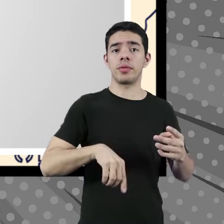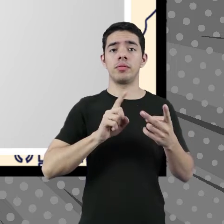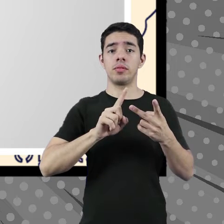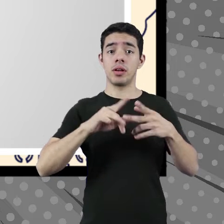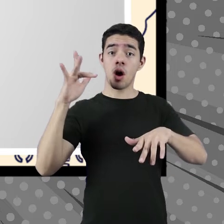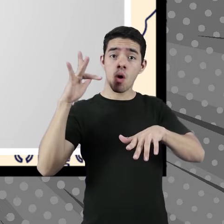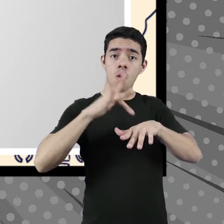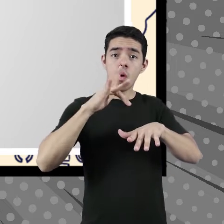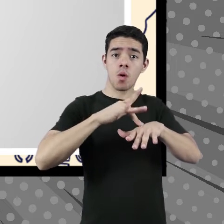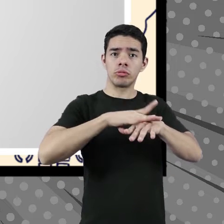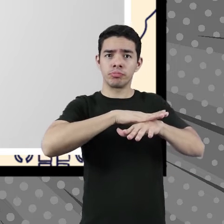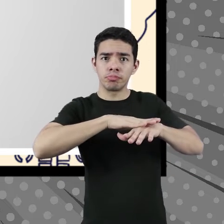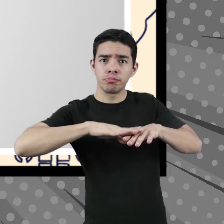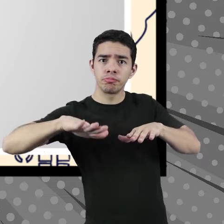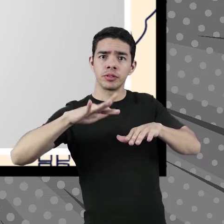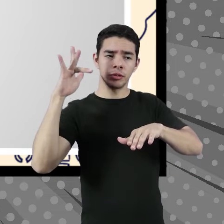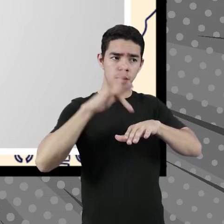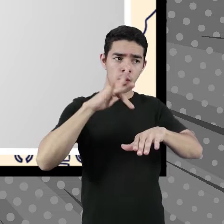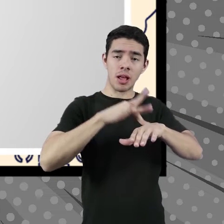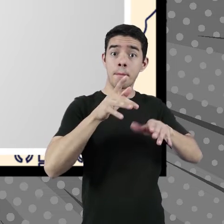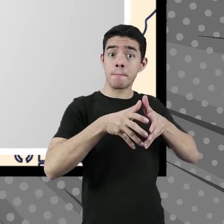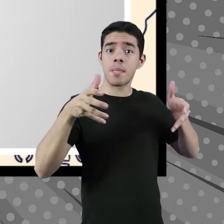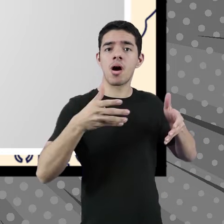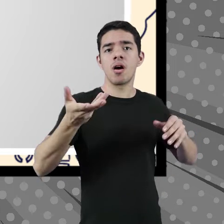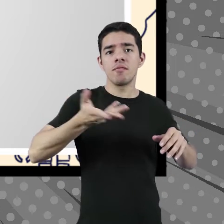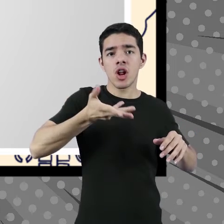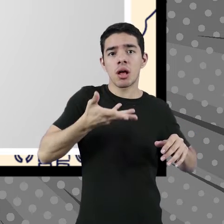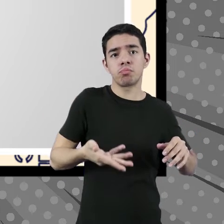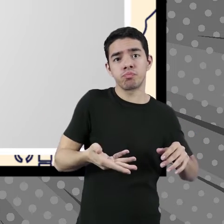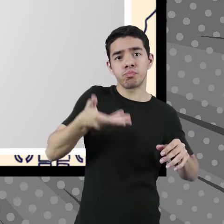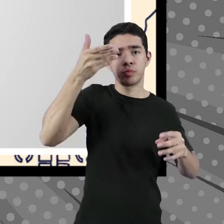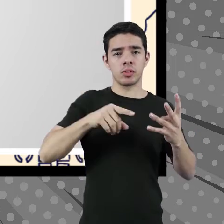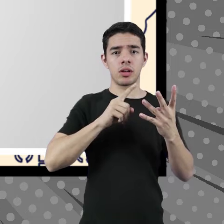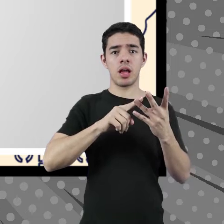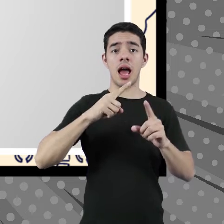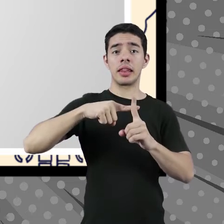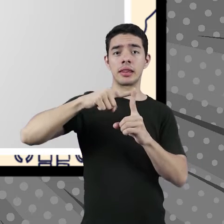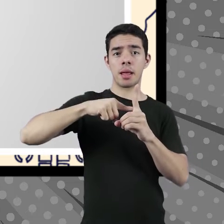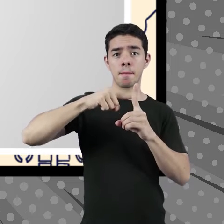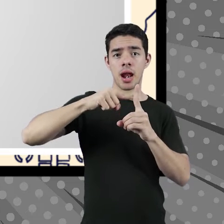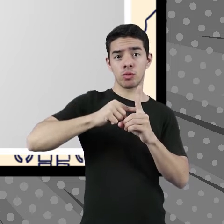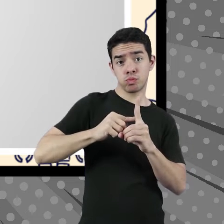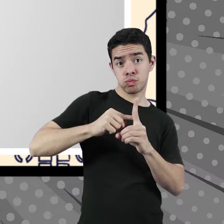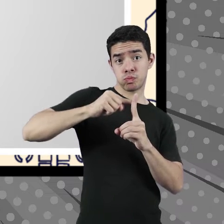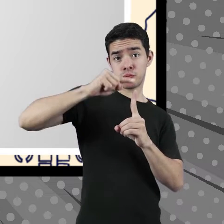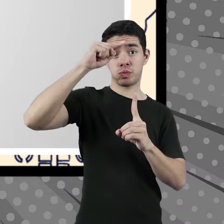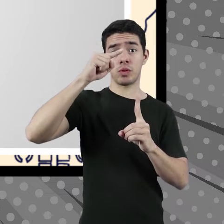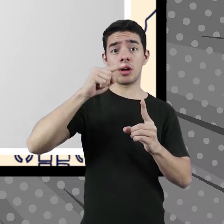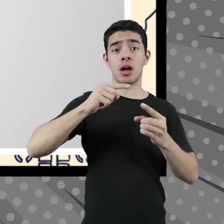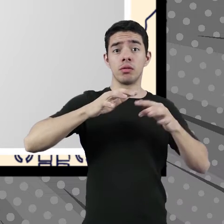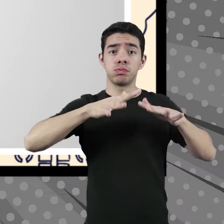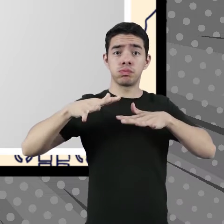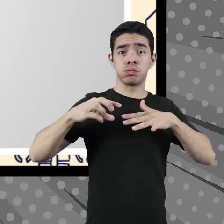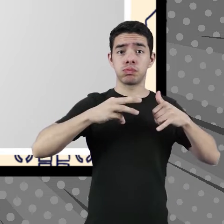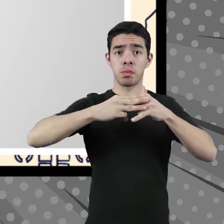contato, que também quanto maior, maior a sua velocidade. A temperatura, quando a temperatura aumenta, aumenta-se a vibração das